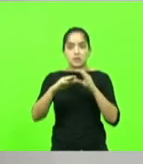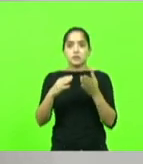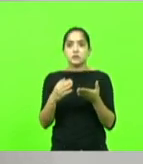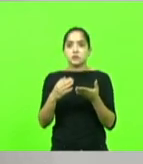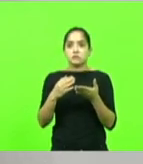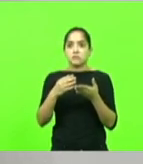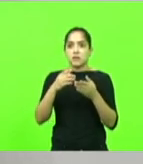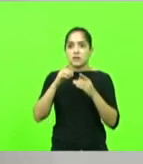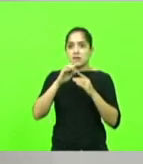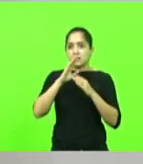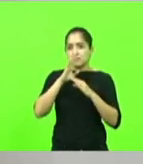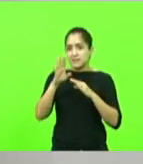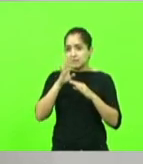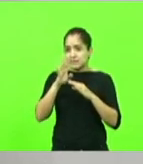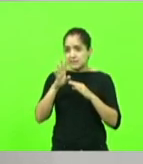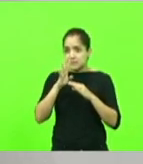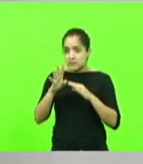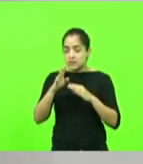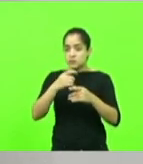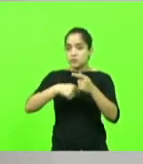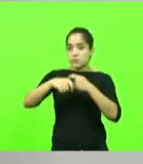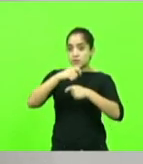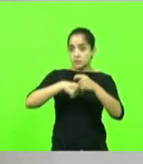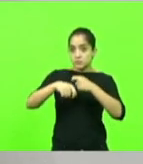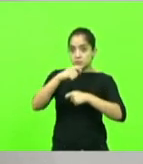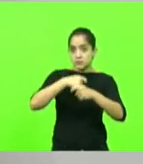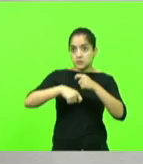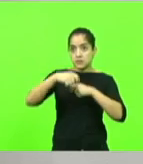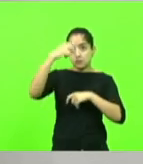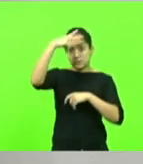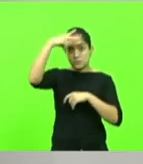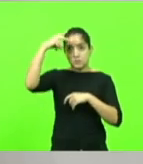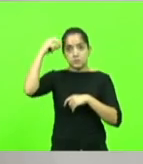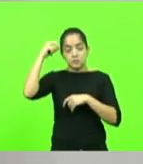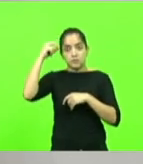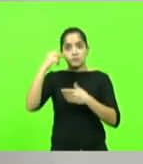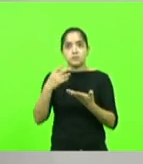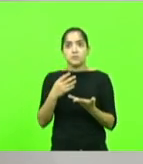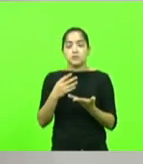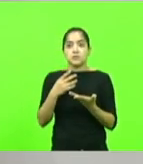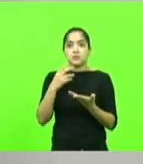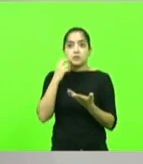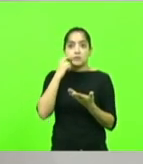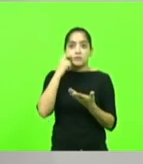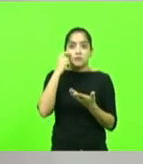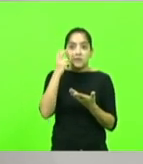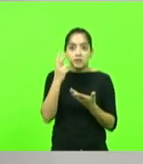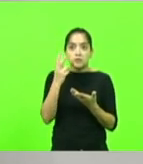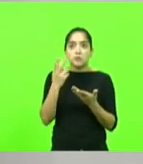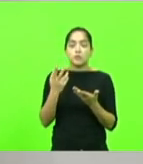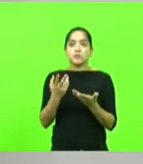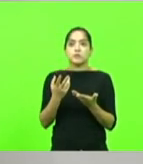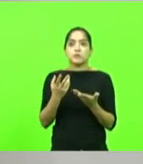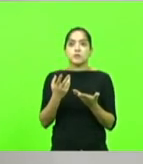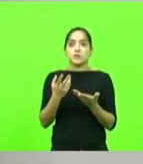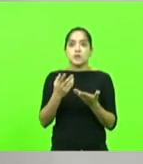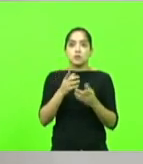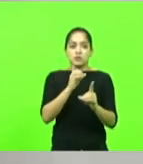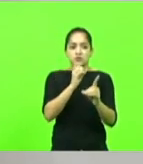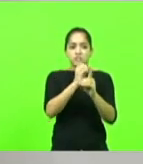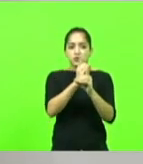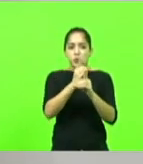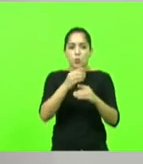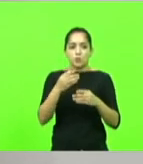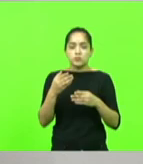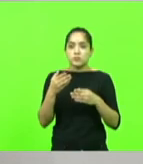Douglas pela administração dele. Eu tenho vergonha de cruzar com o prefeito e com vereadores nesses corredores, ou quando a gente visita